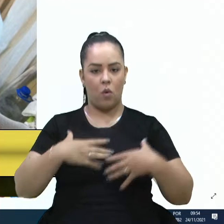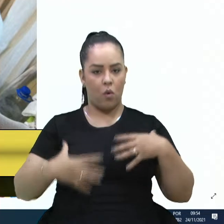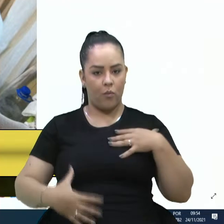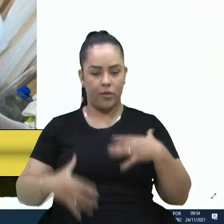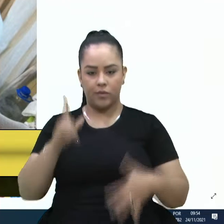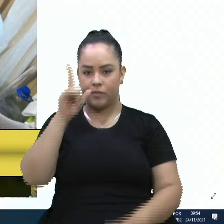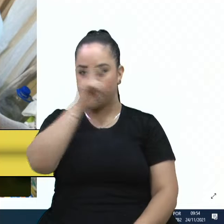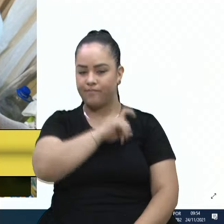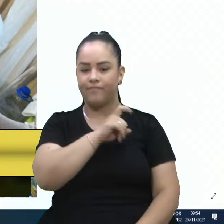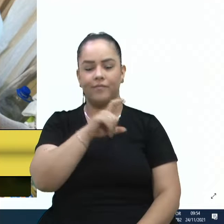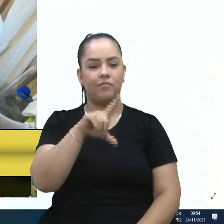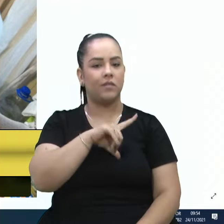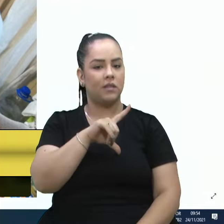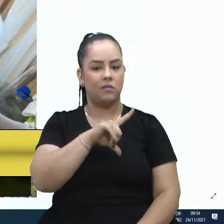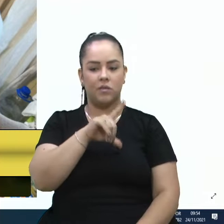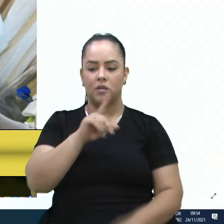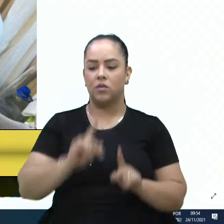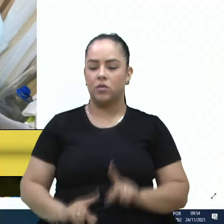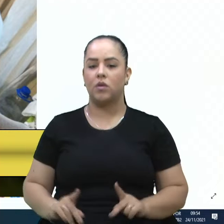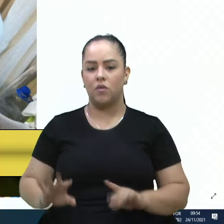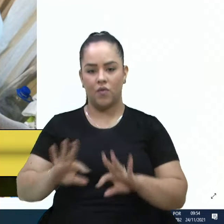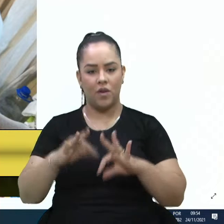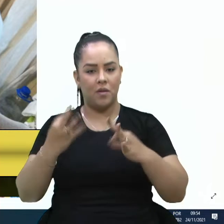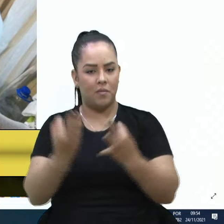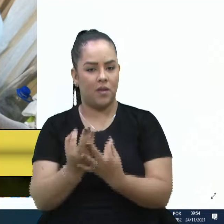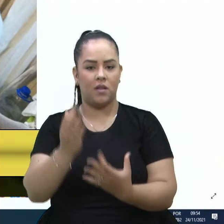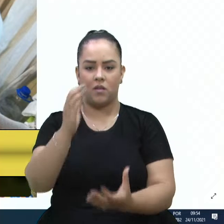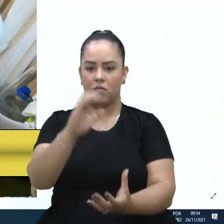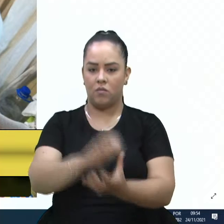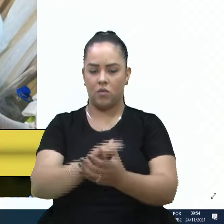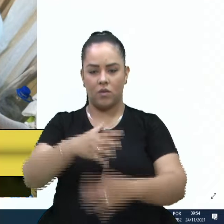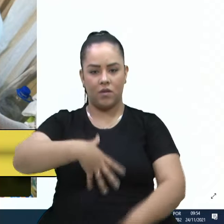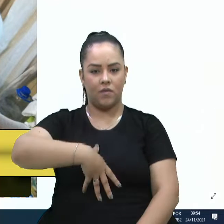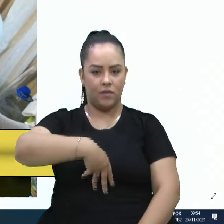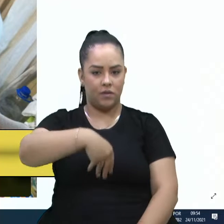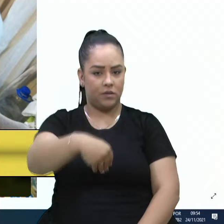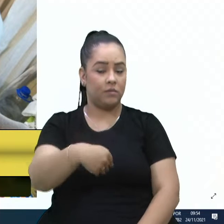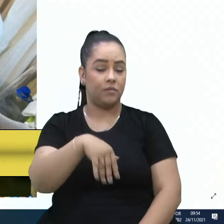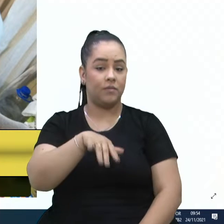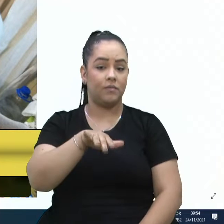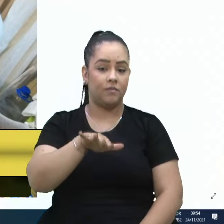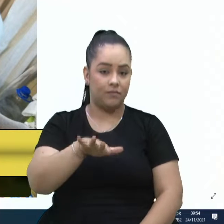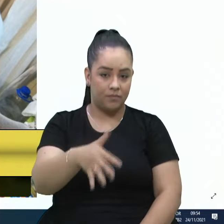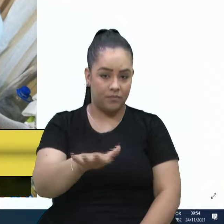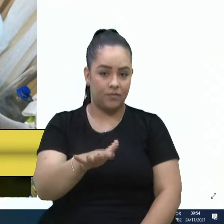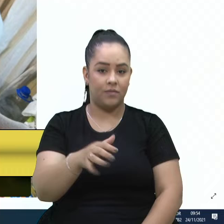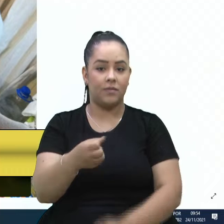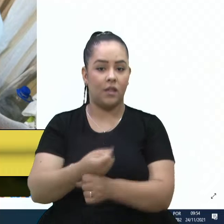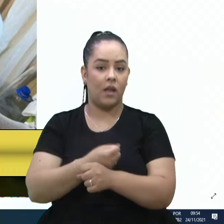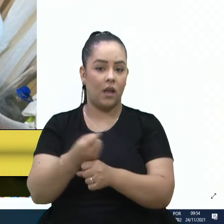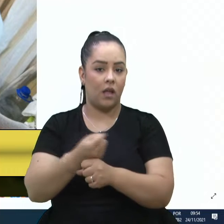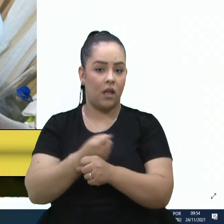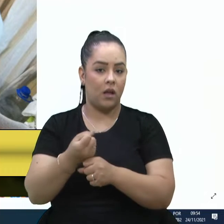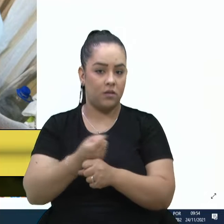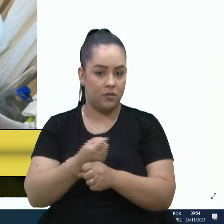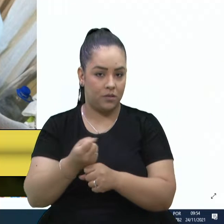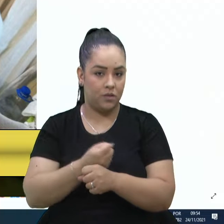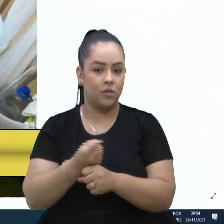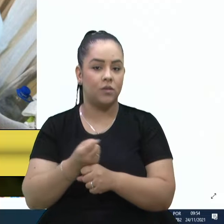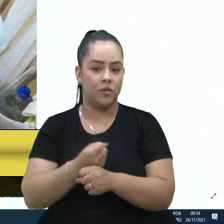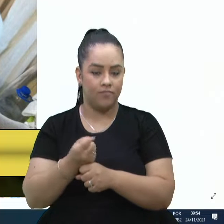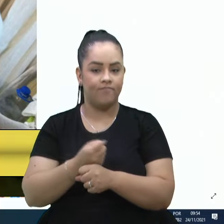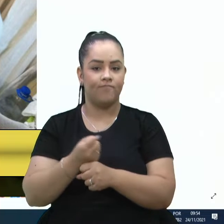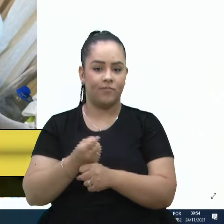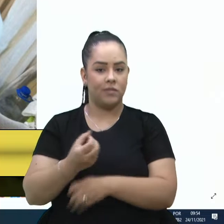Pai de família, esposa, filhos, e muitas vezes ficam anos nessa situação. Então, a